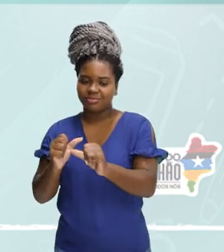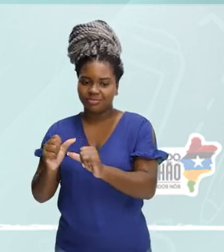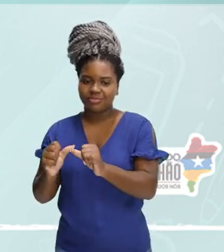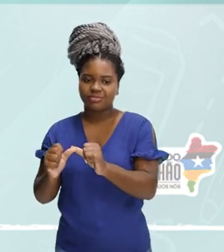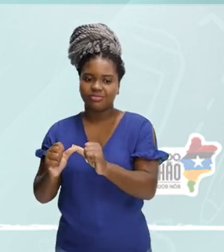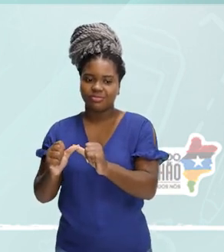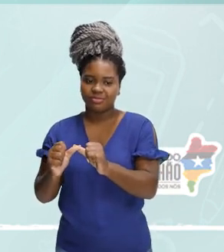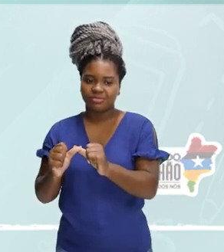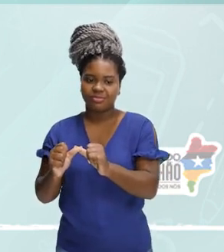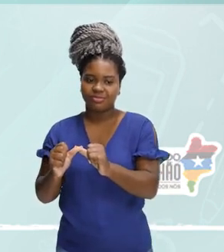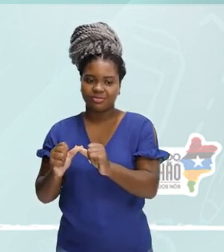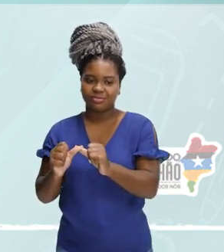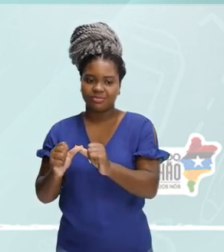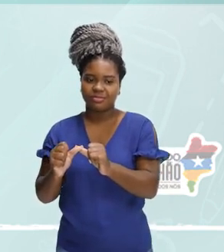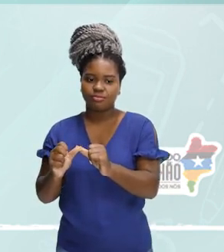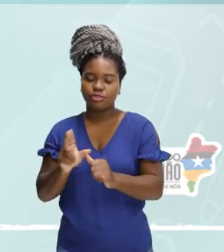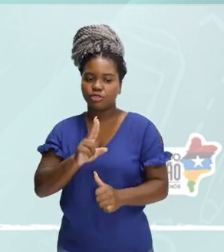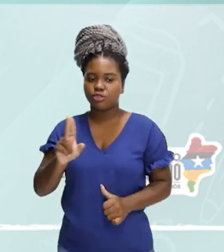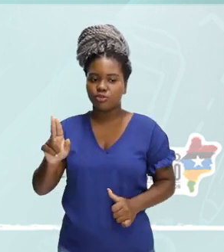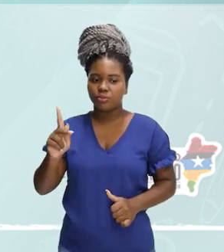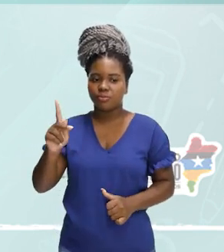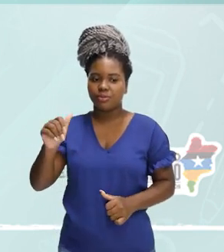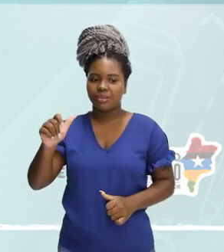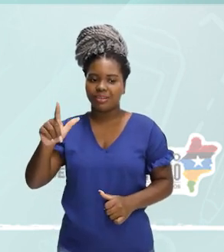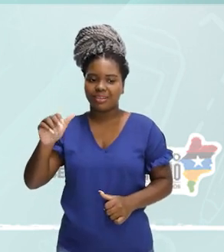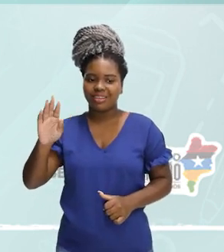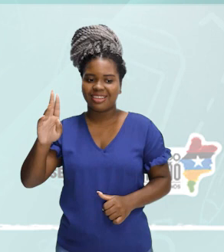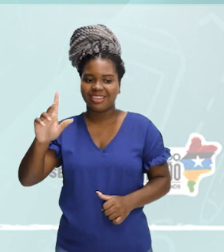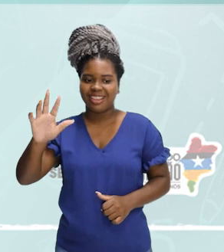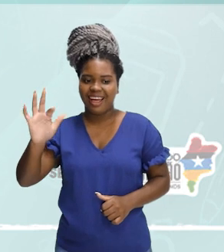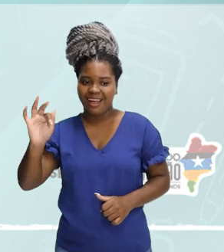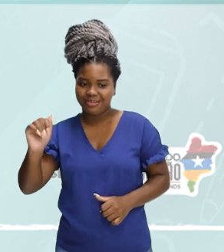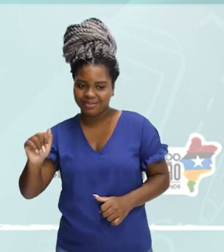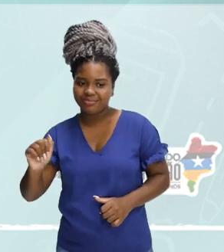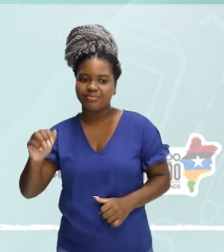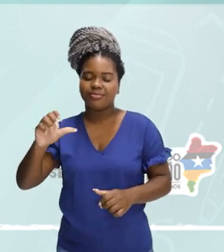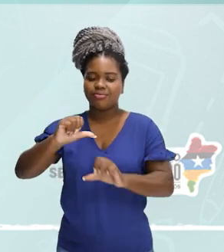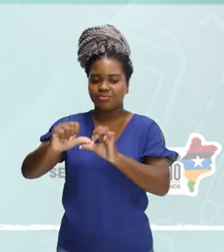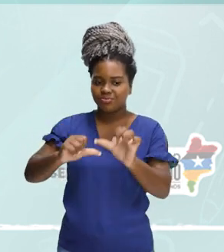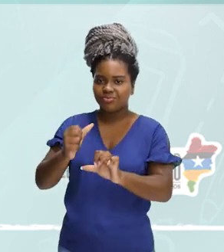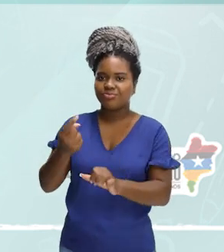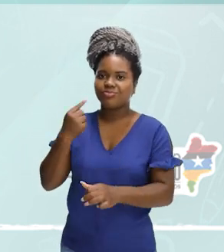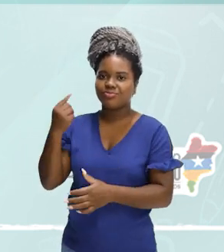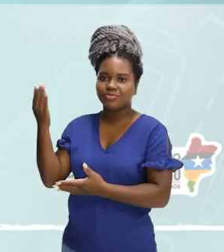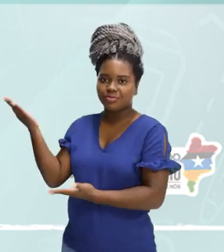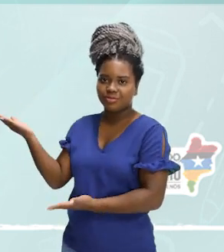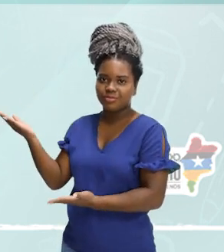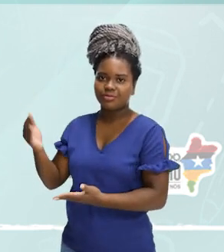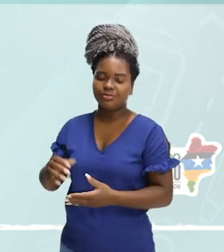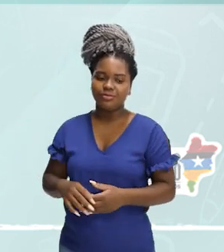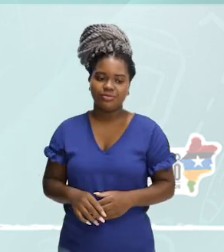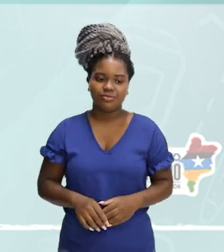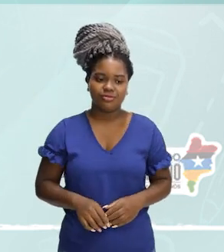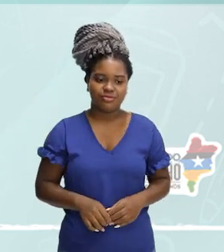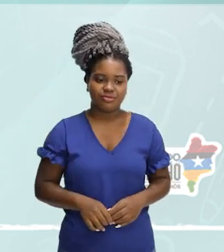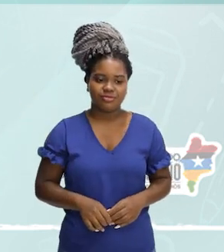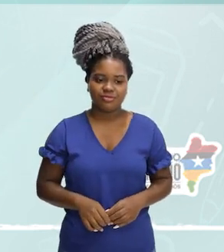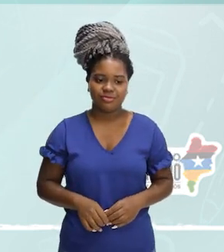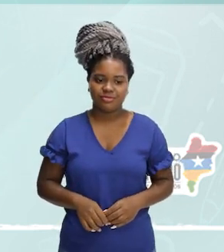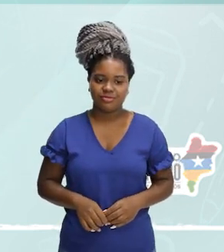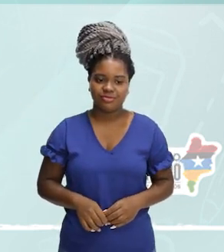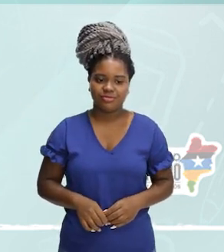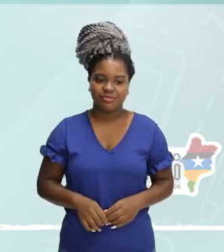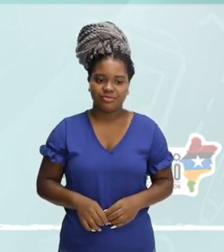Por isso, chama palavra mesclada. Então, agiprop é uma mistura, uma mesclagem de